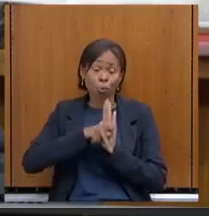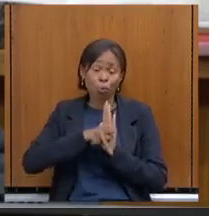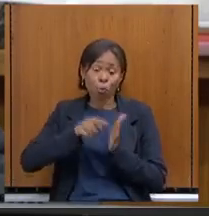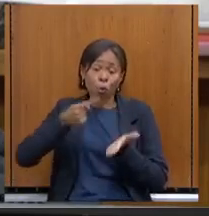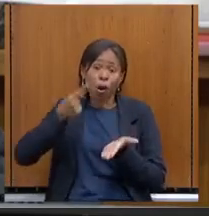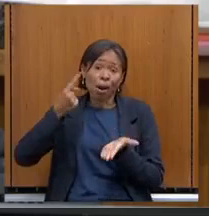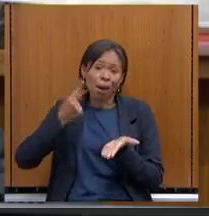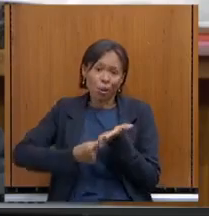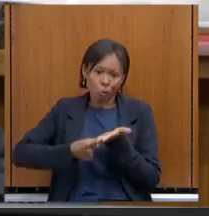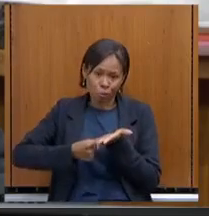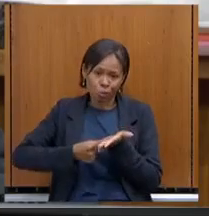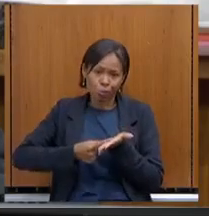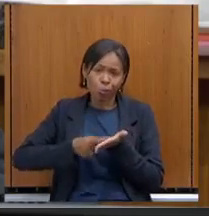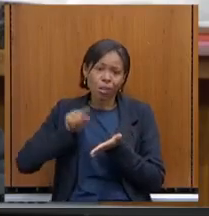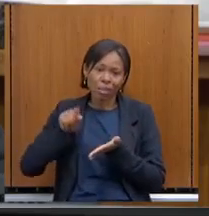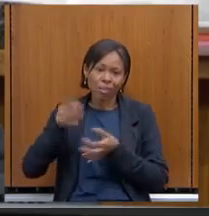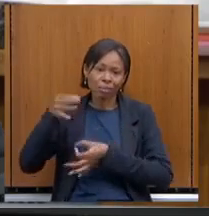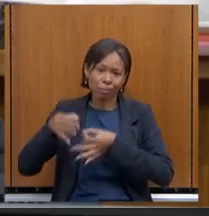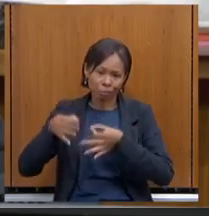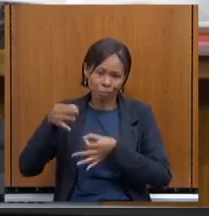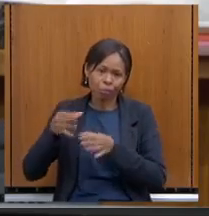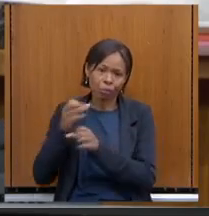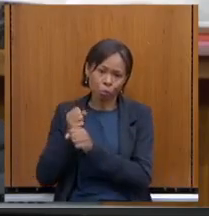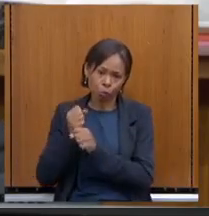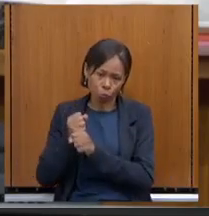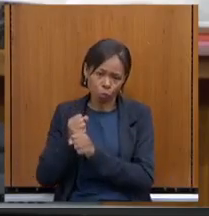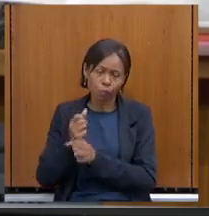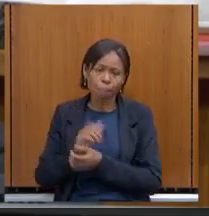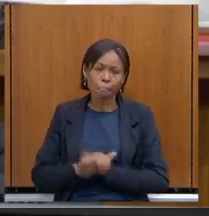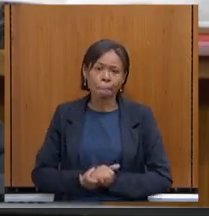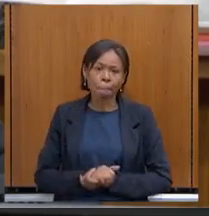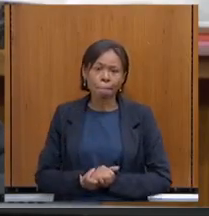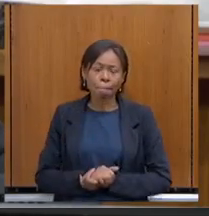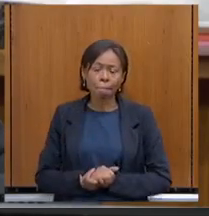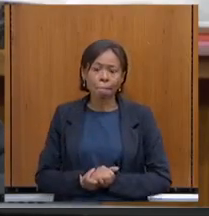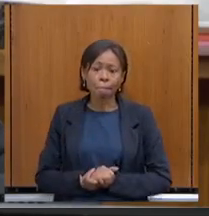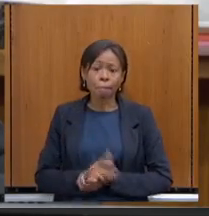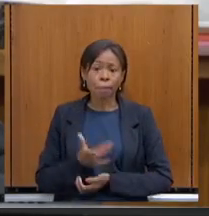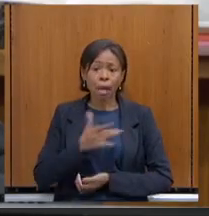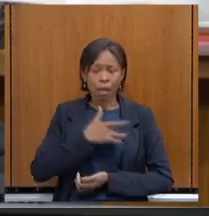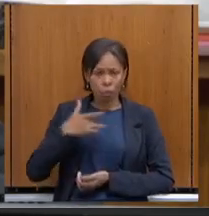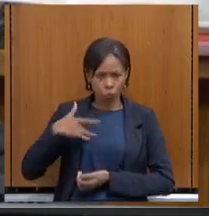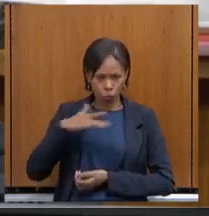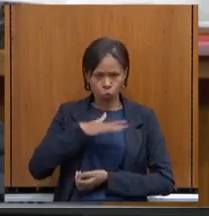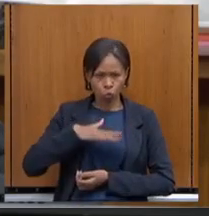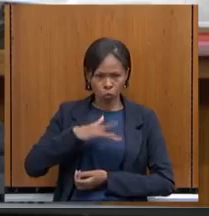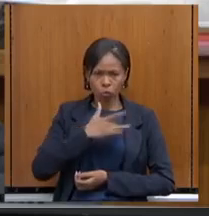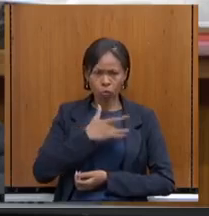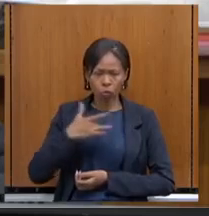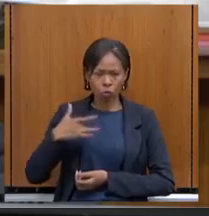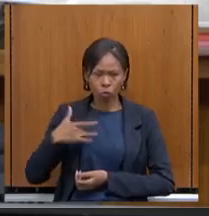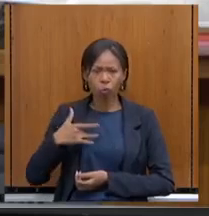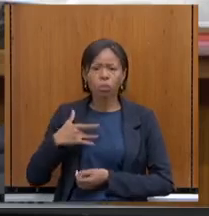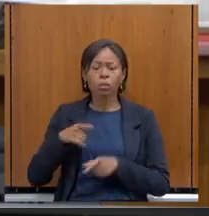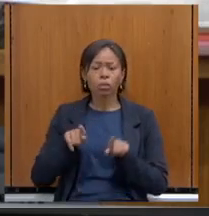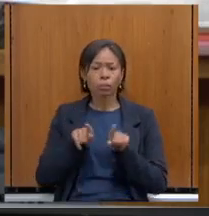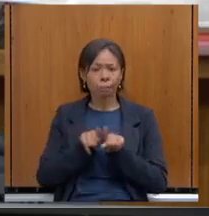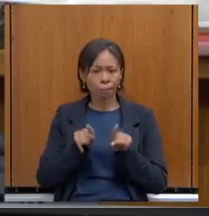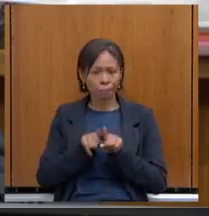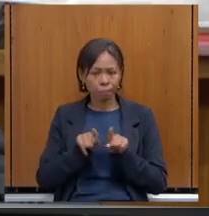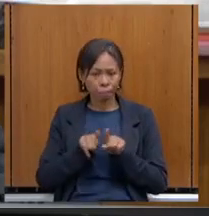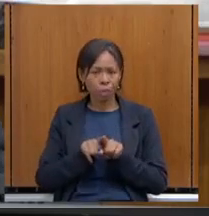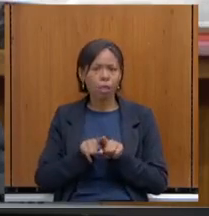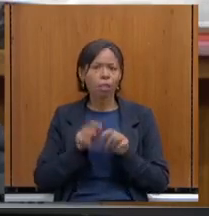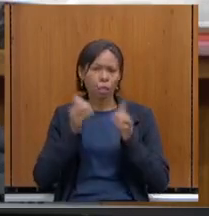Com relação à saúde, também, mais uma vez, o Estado, ele entende que vem cumprindo os índices